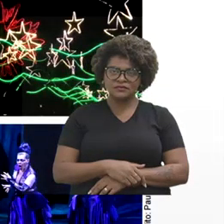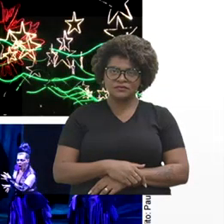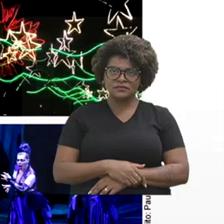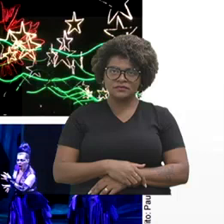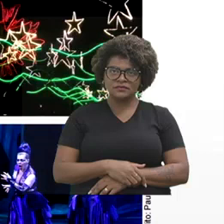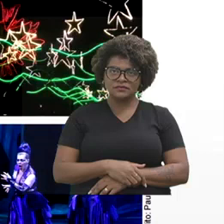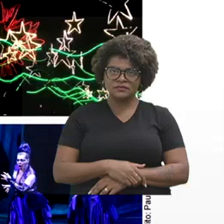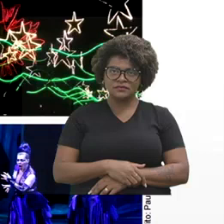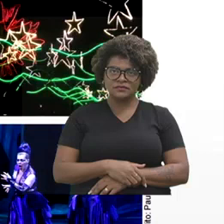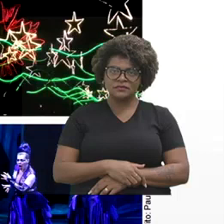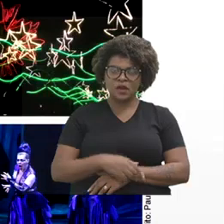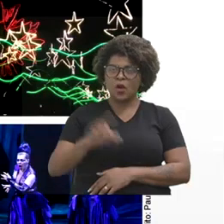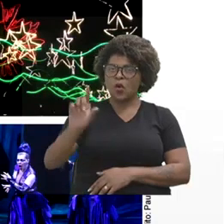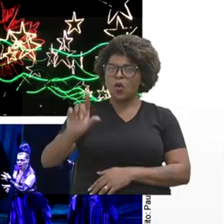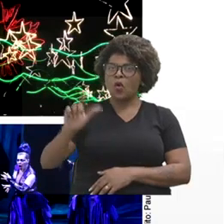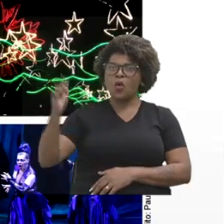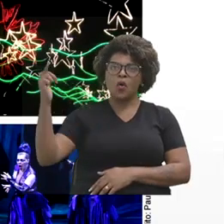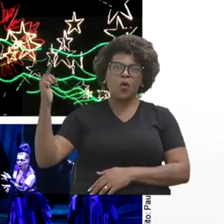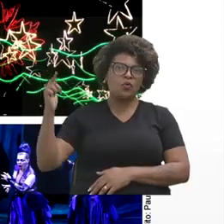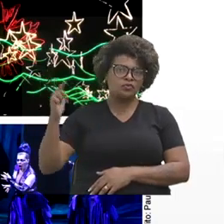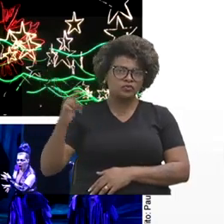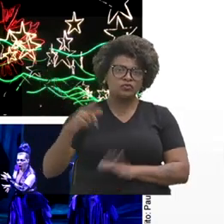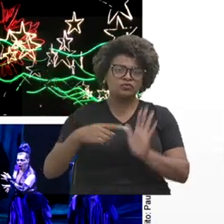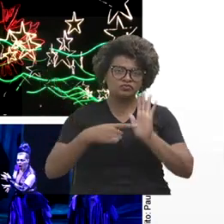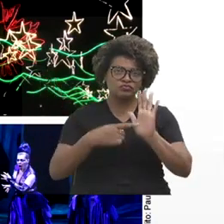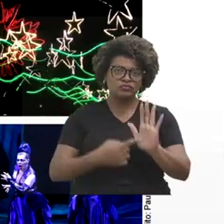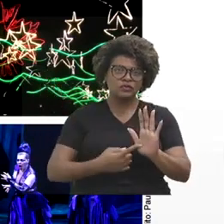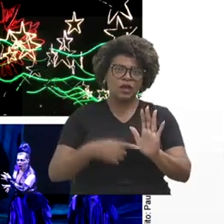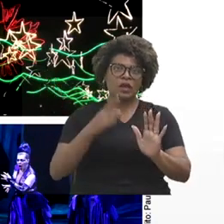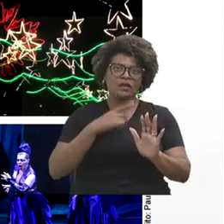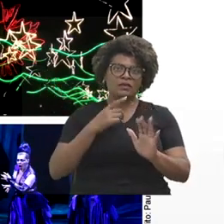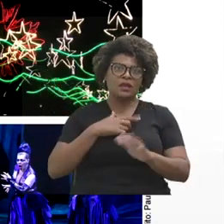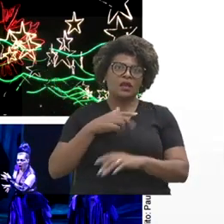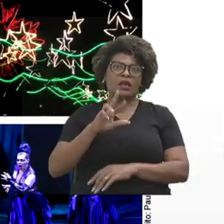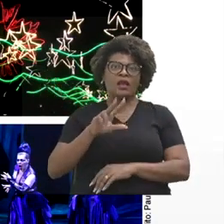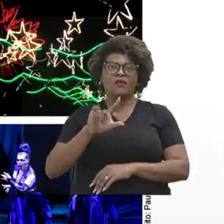Esses são outros destaques da programação, não é? Réveillon da Liberdade,